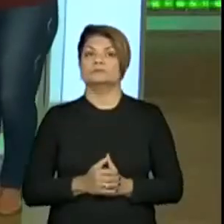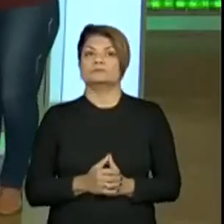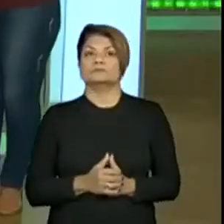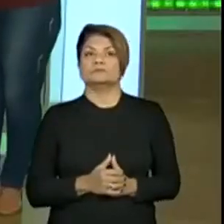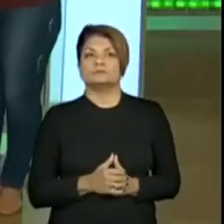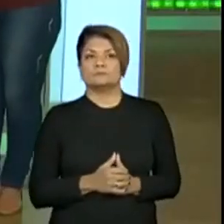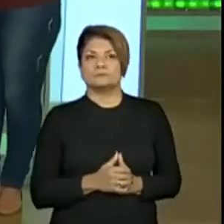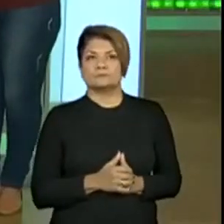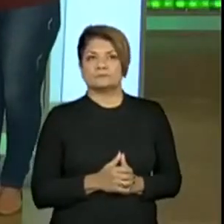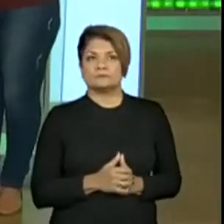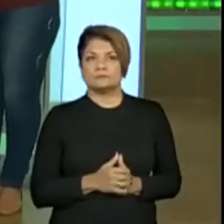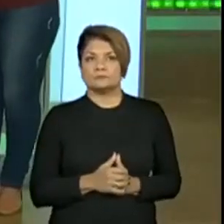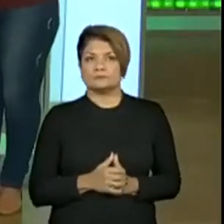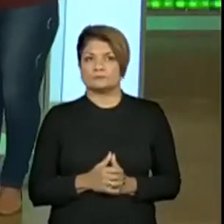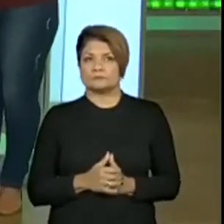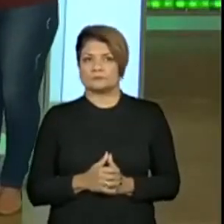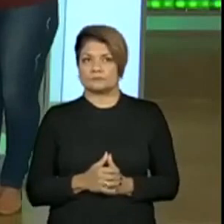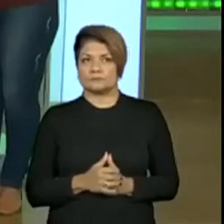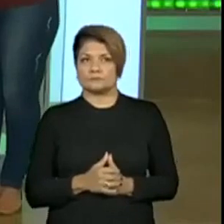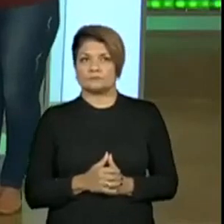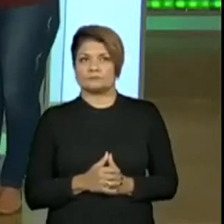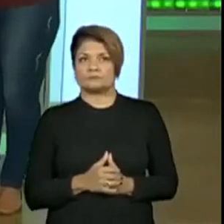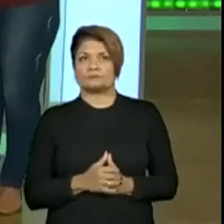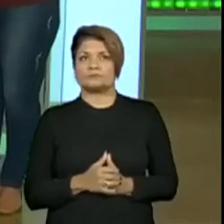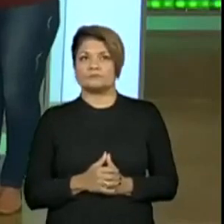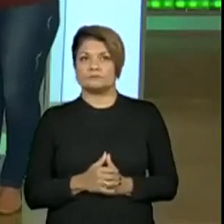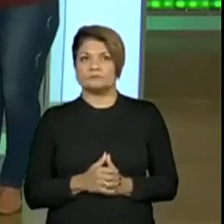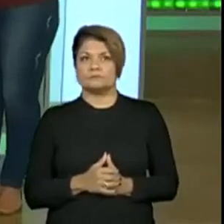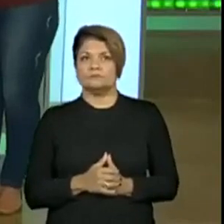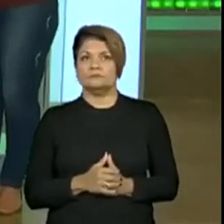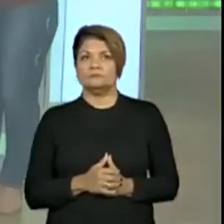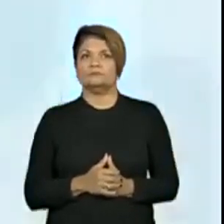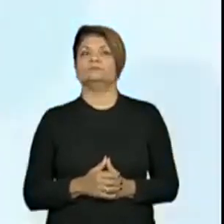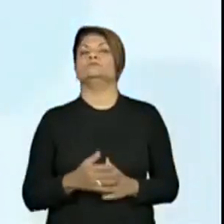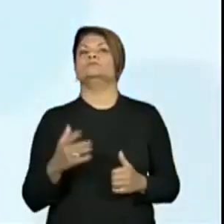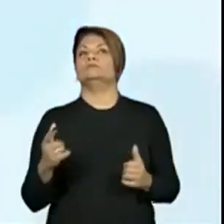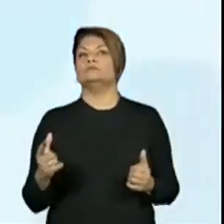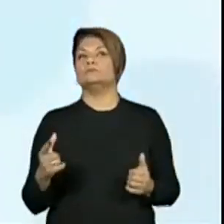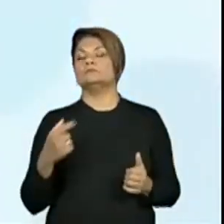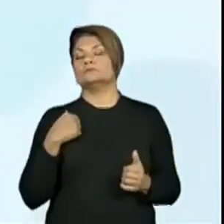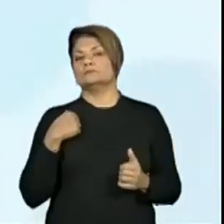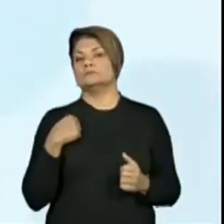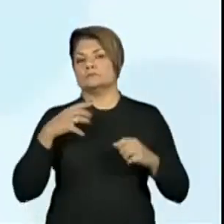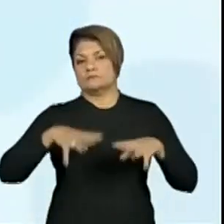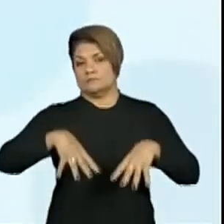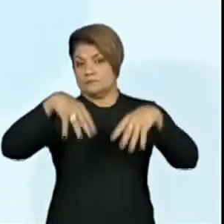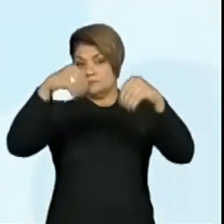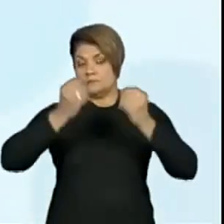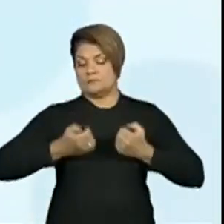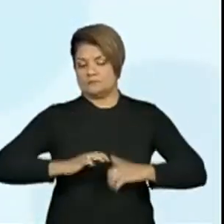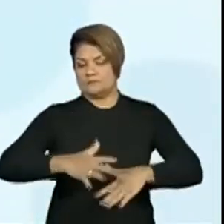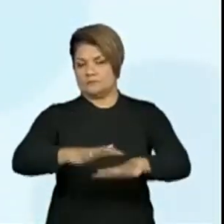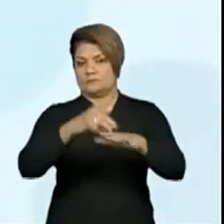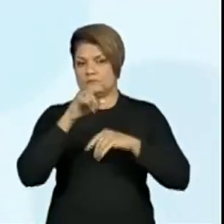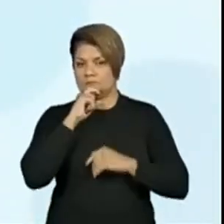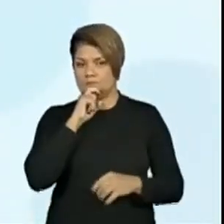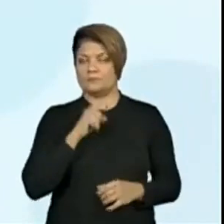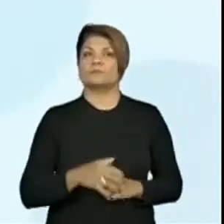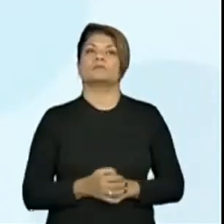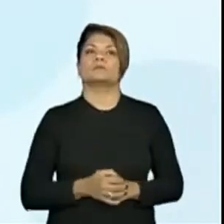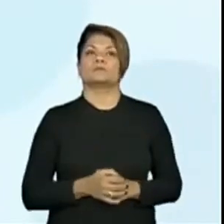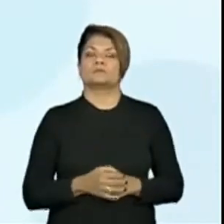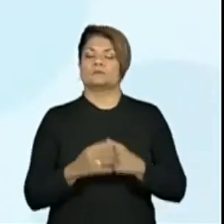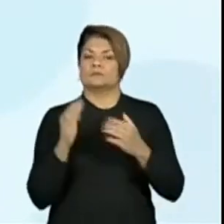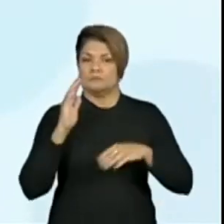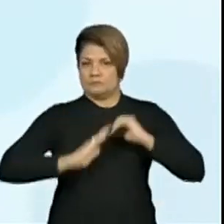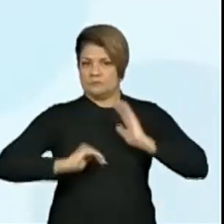vocês. Vou usar o marcador de texto. O Reino do Lago Verde. Produzido pela